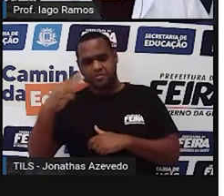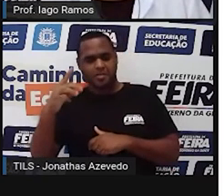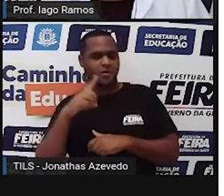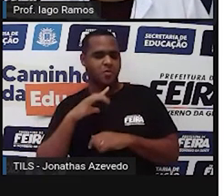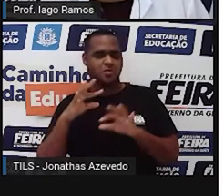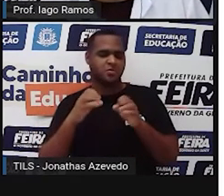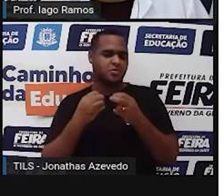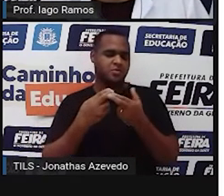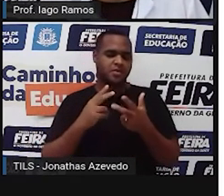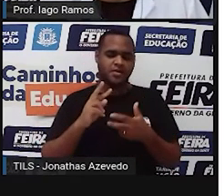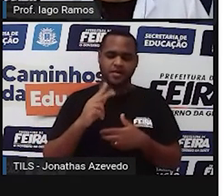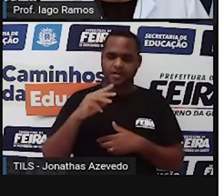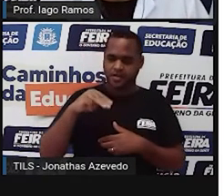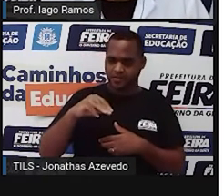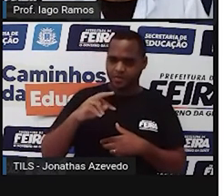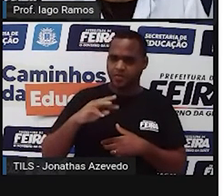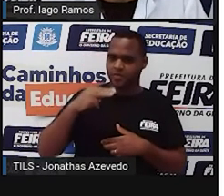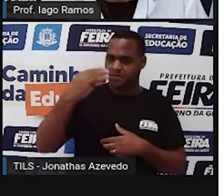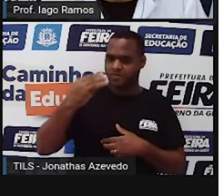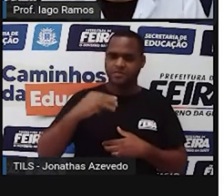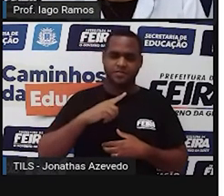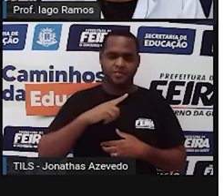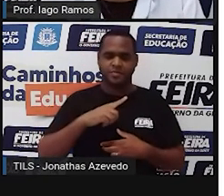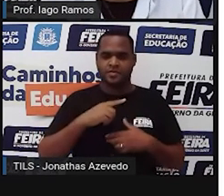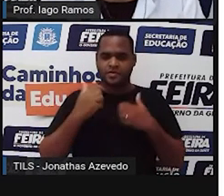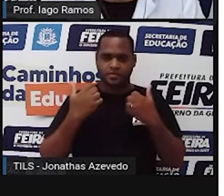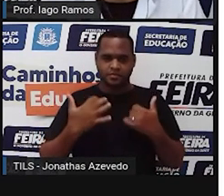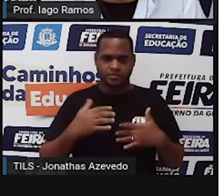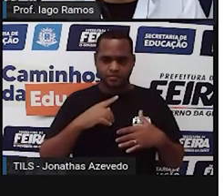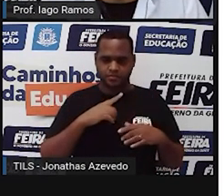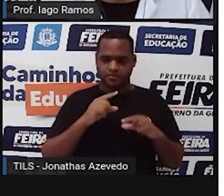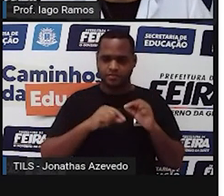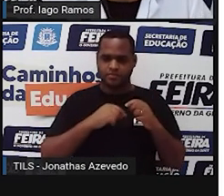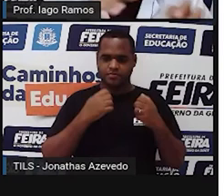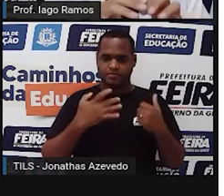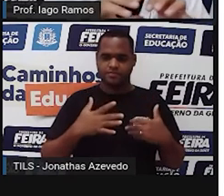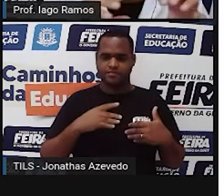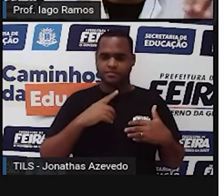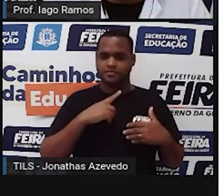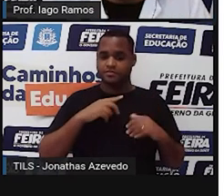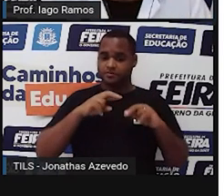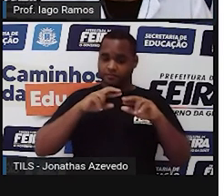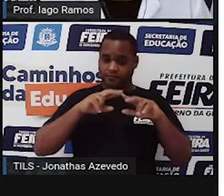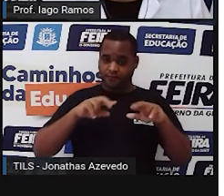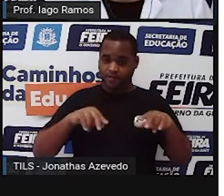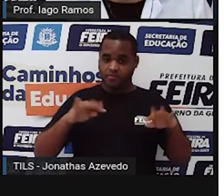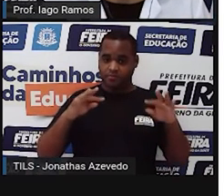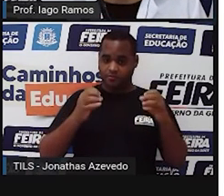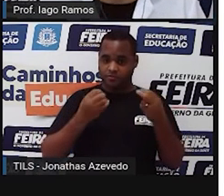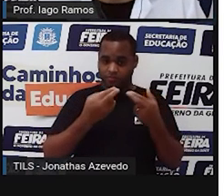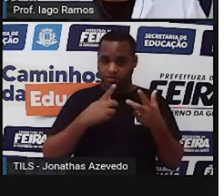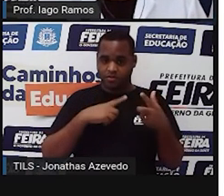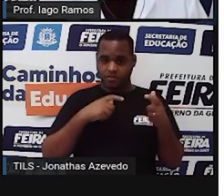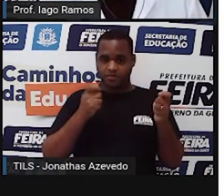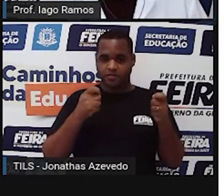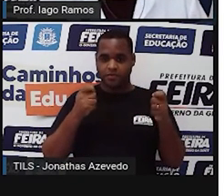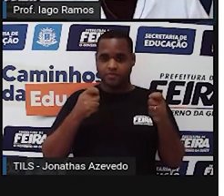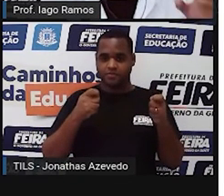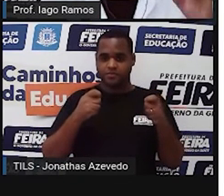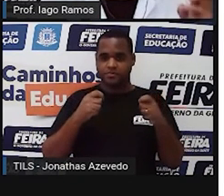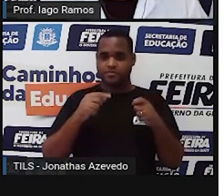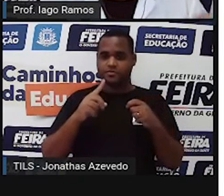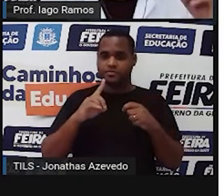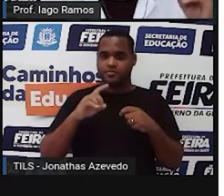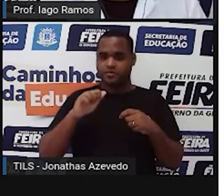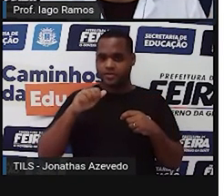ou tudo em equitômetro cúbico. Aqui, a gente vai fazer assim, vai pegar todas elas e vai colocar em